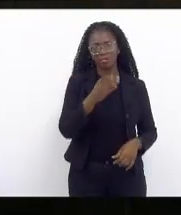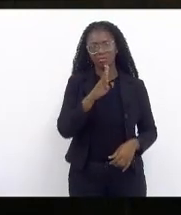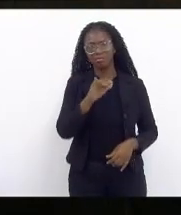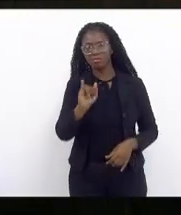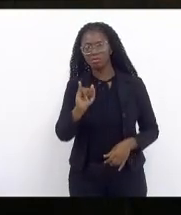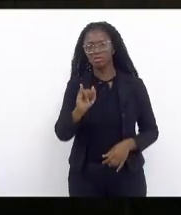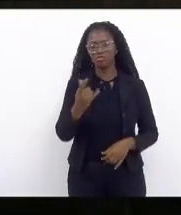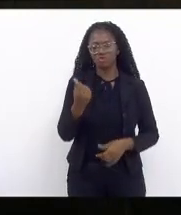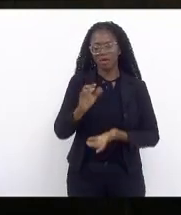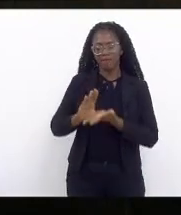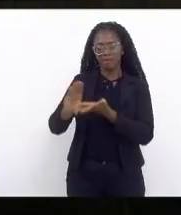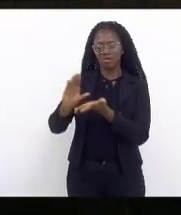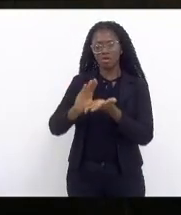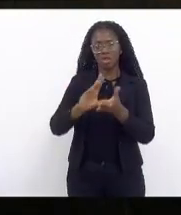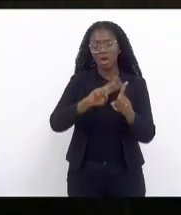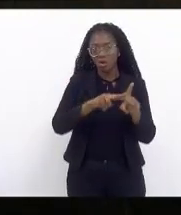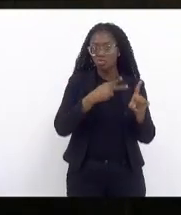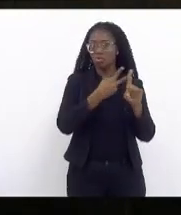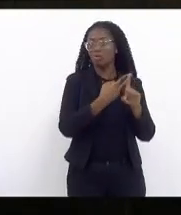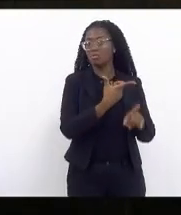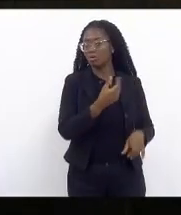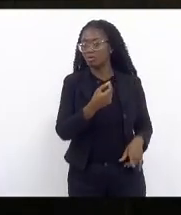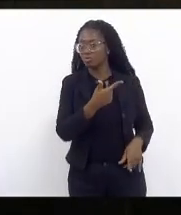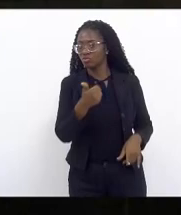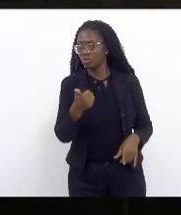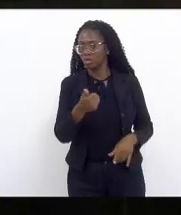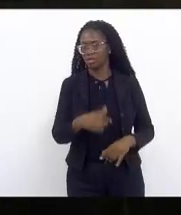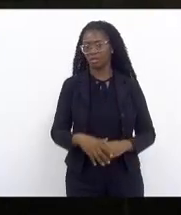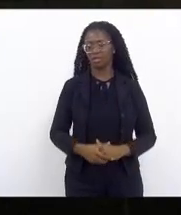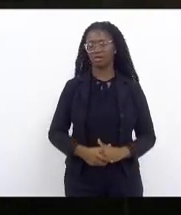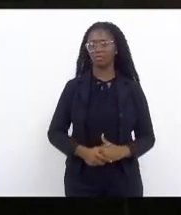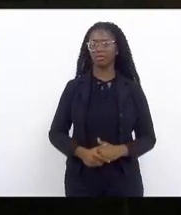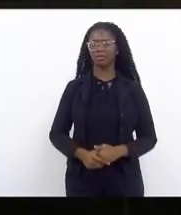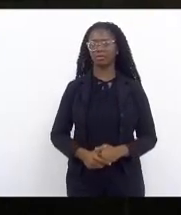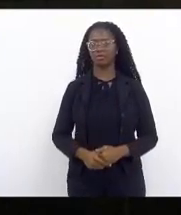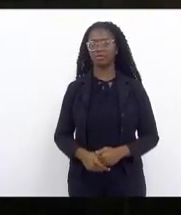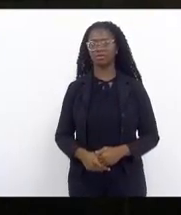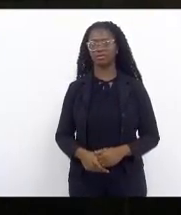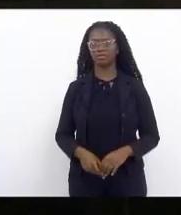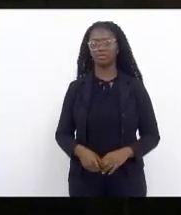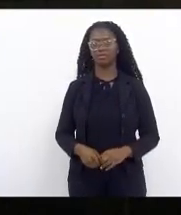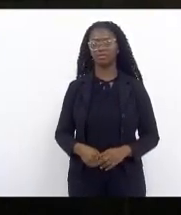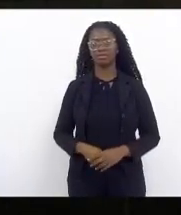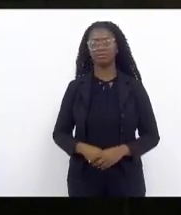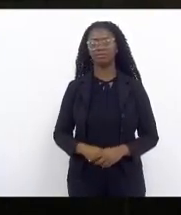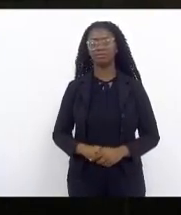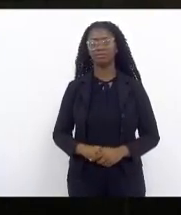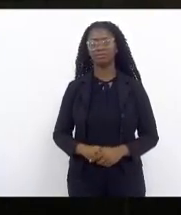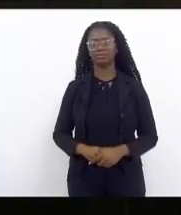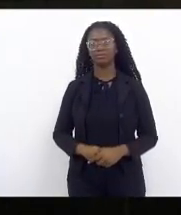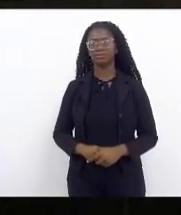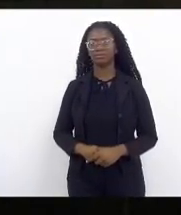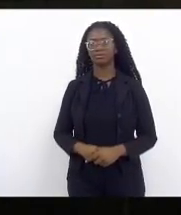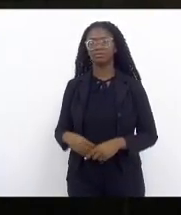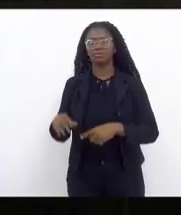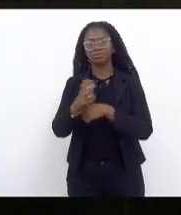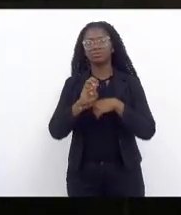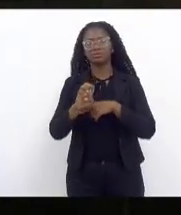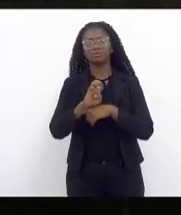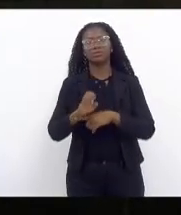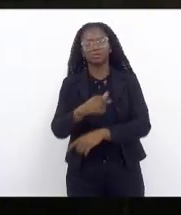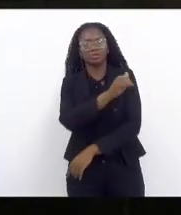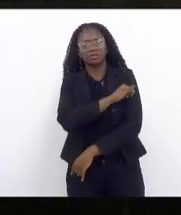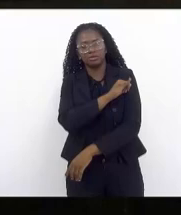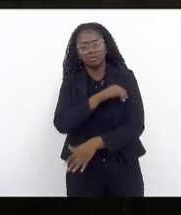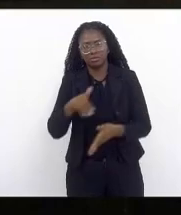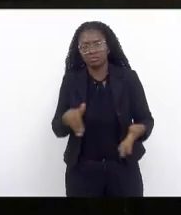o dobro de 2021 o dobro de 2021 o estado do Rio de Janeiro está no